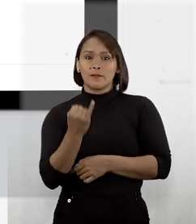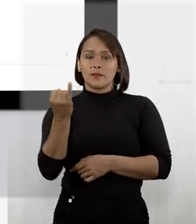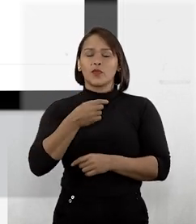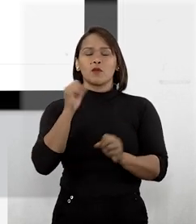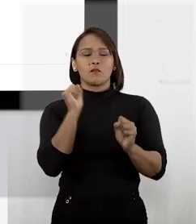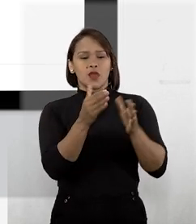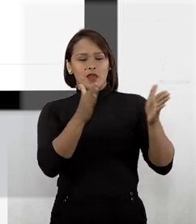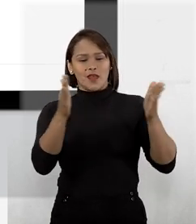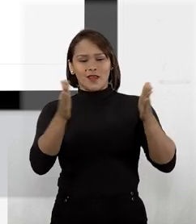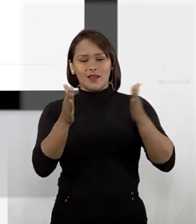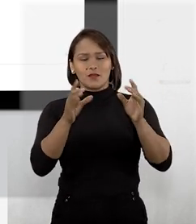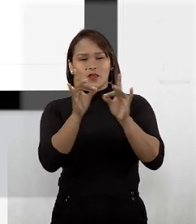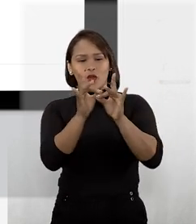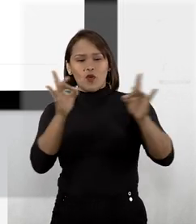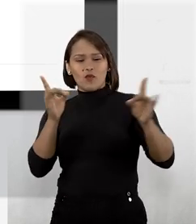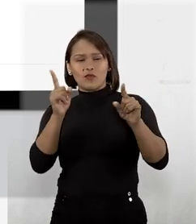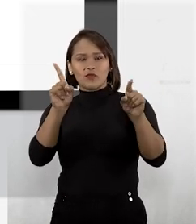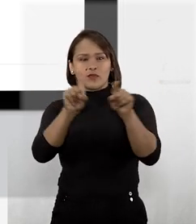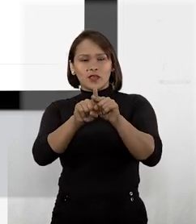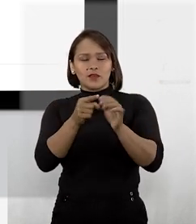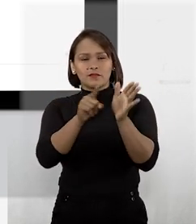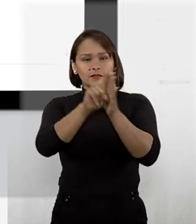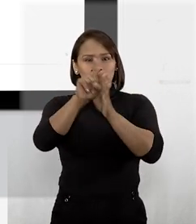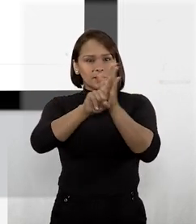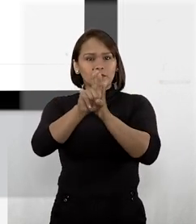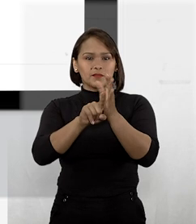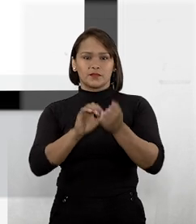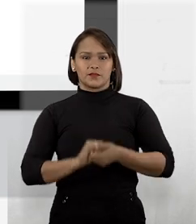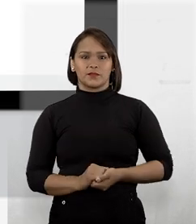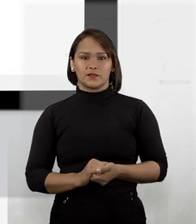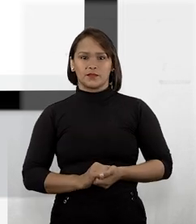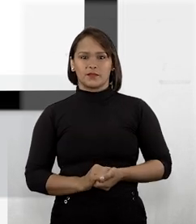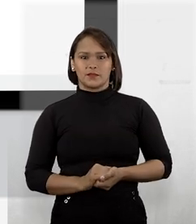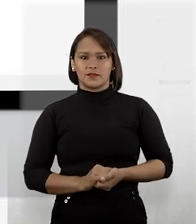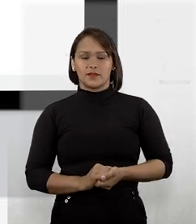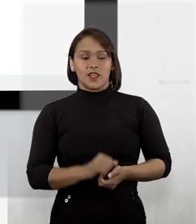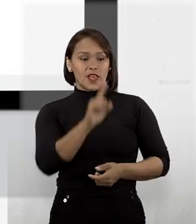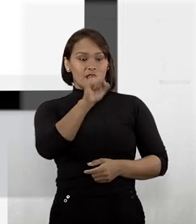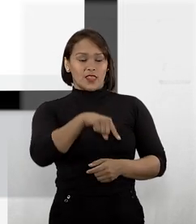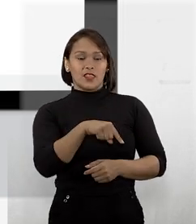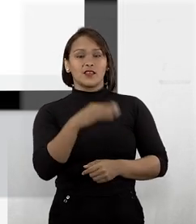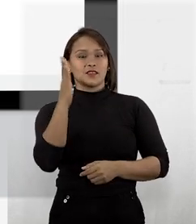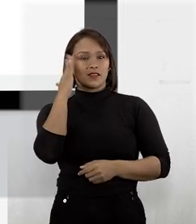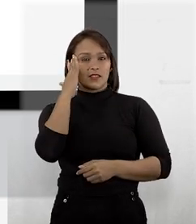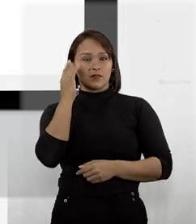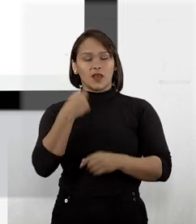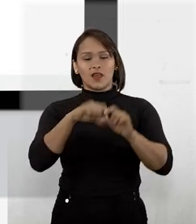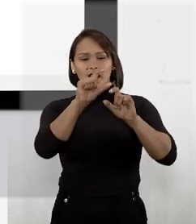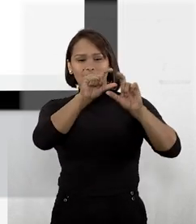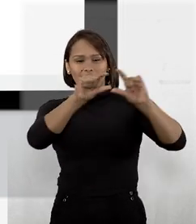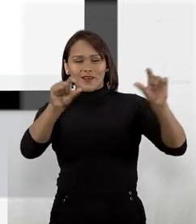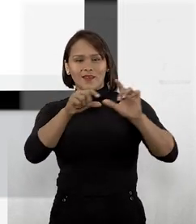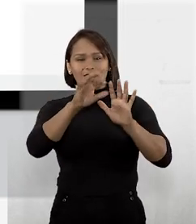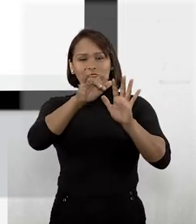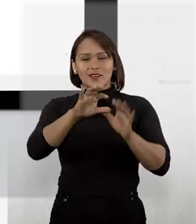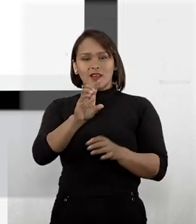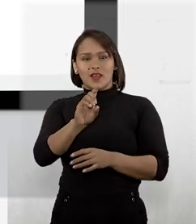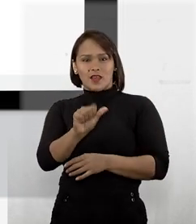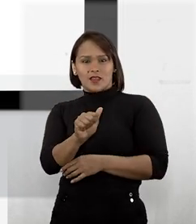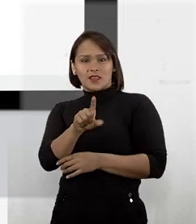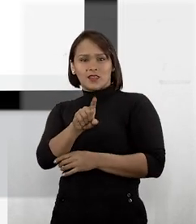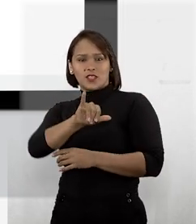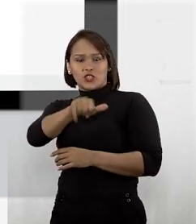para delimitar a distância entre os termos pesquisados. Nesse sentido, escrever apenas ADJ,